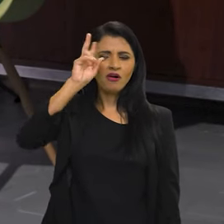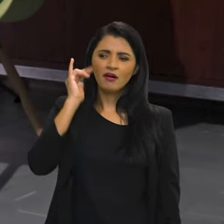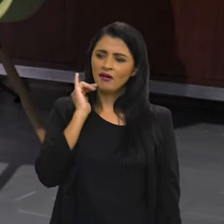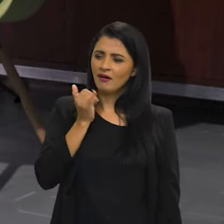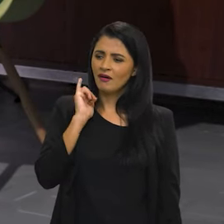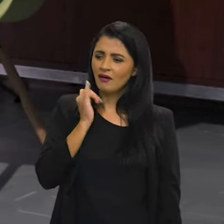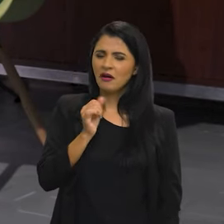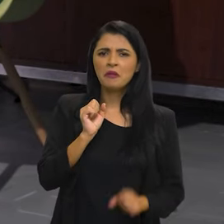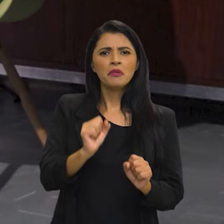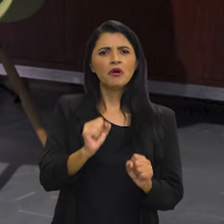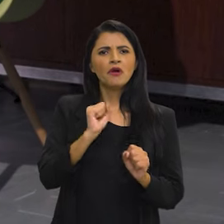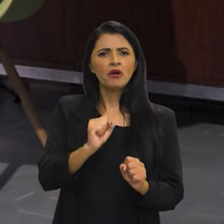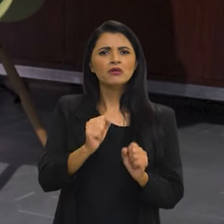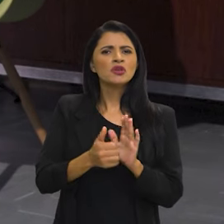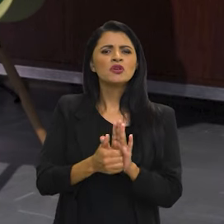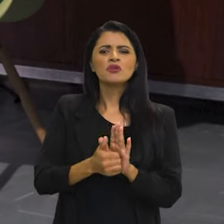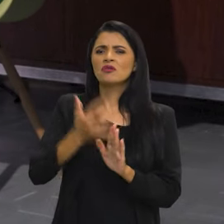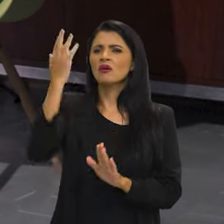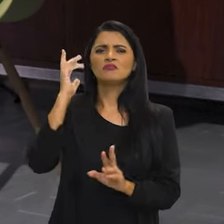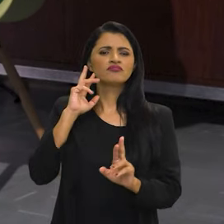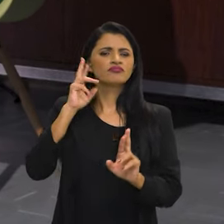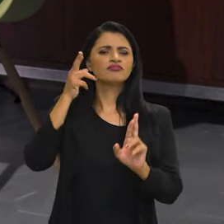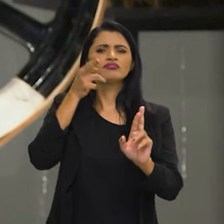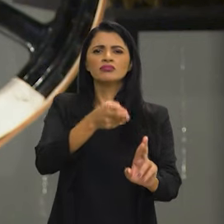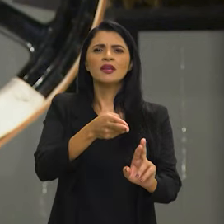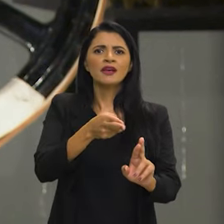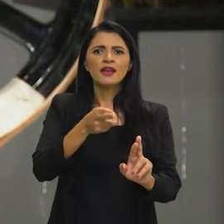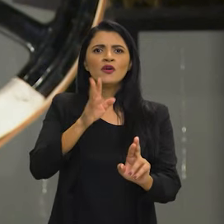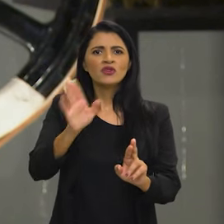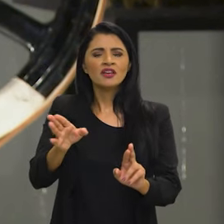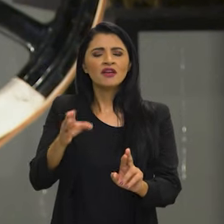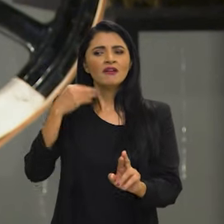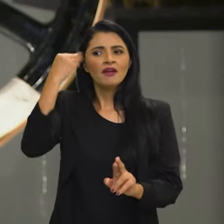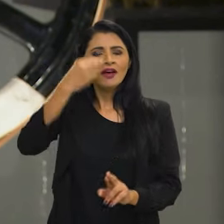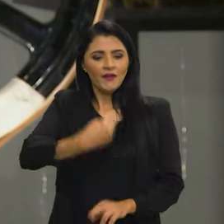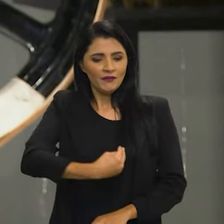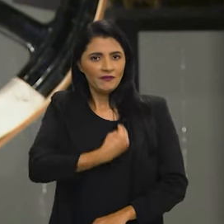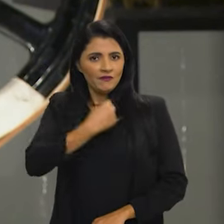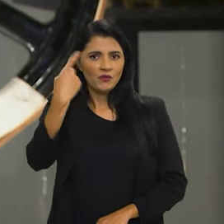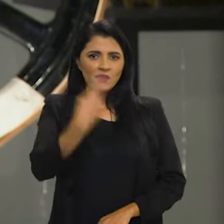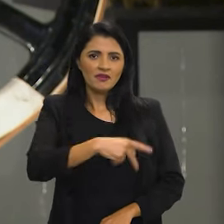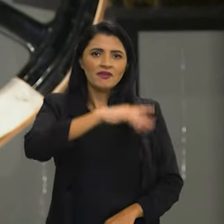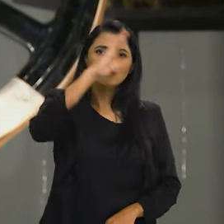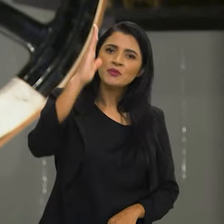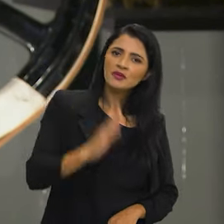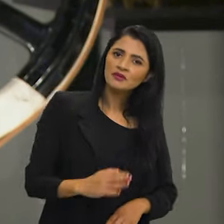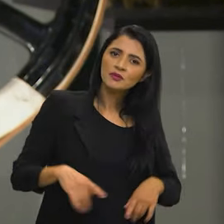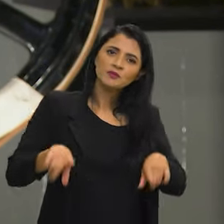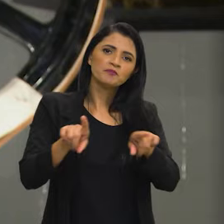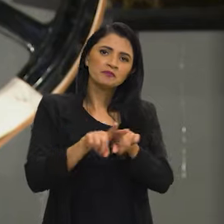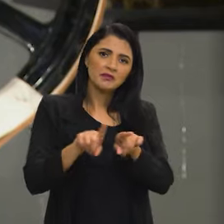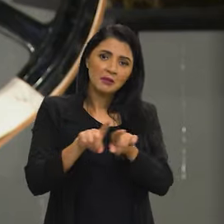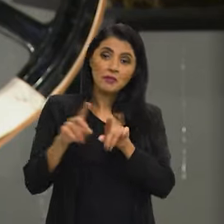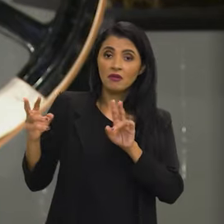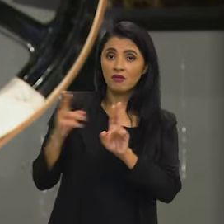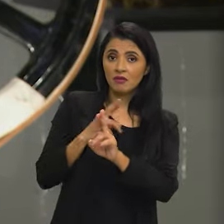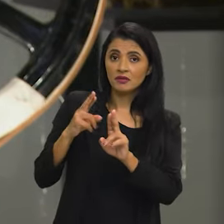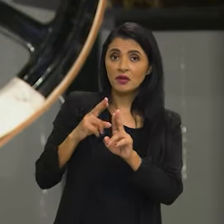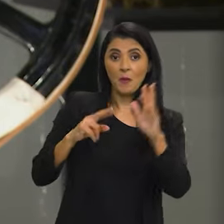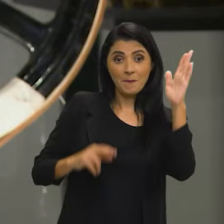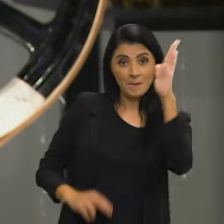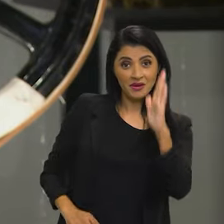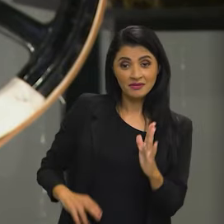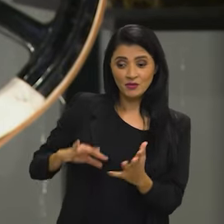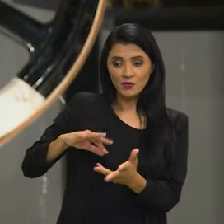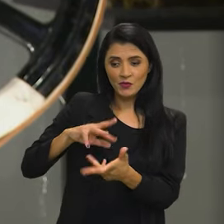contadas, quantas referências ao que é vivido, não só no Brasil, mas na relação do